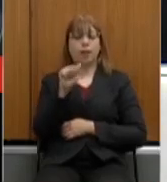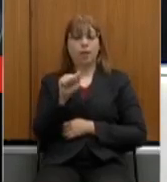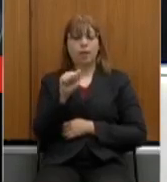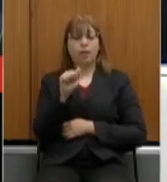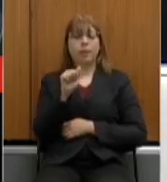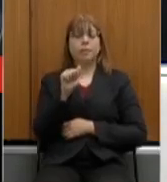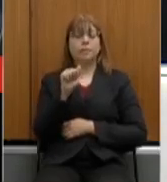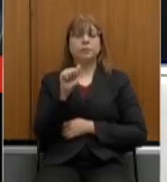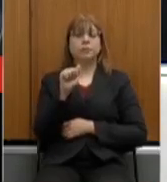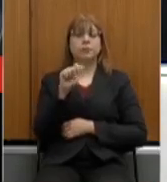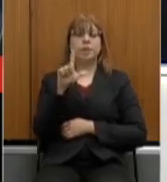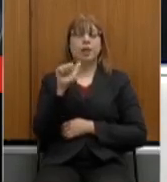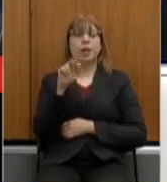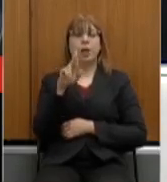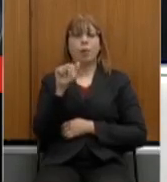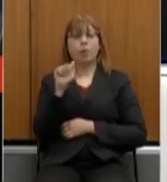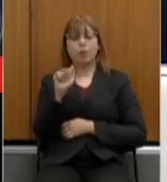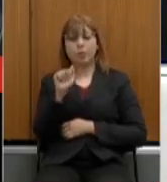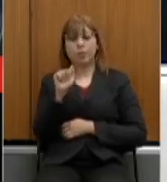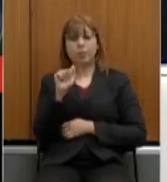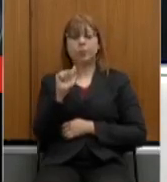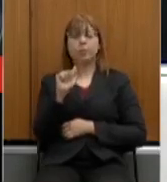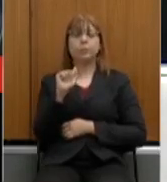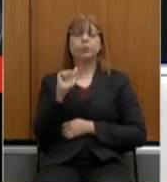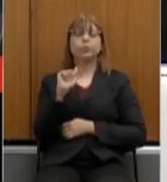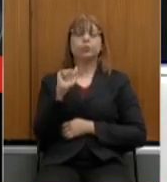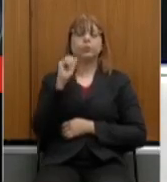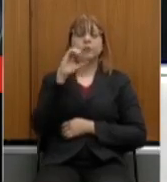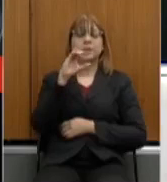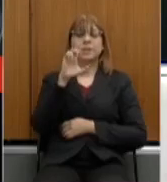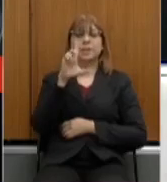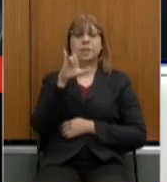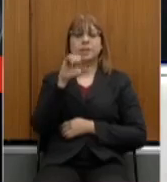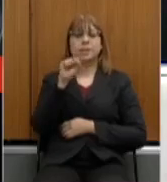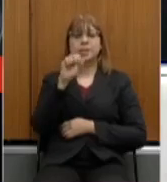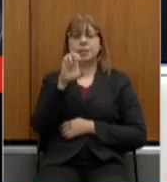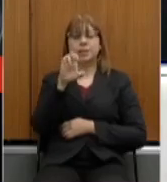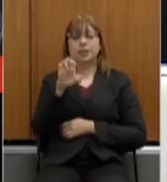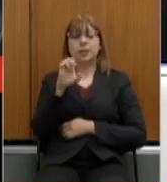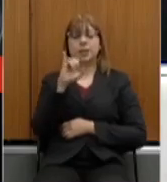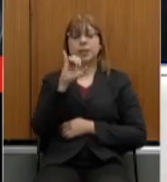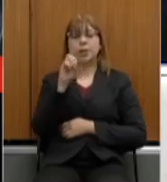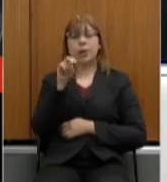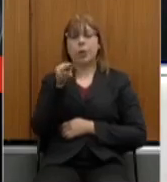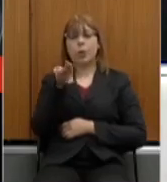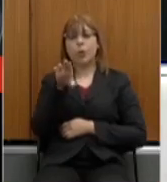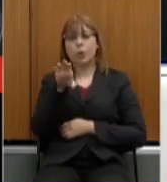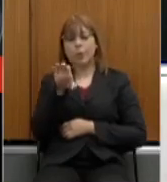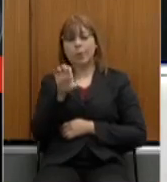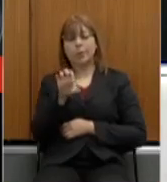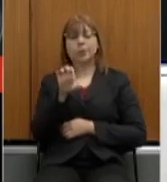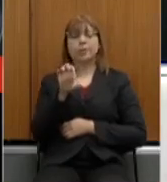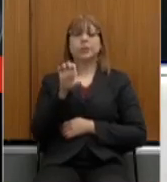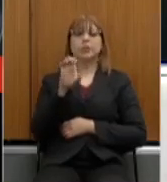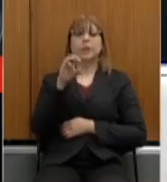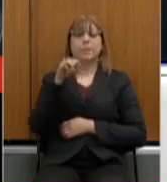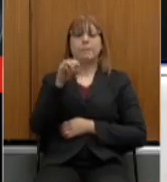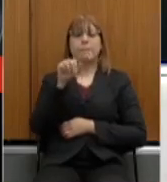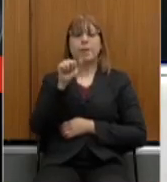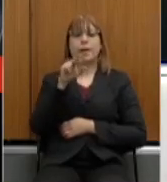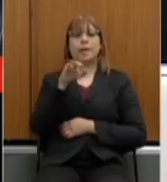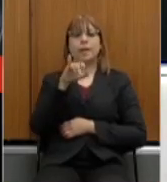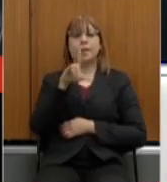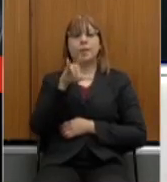deputada Laura Serrano deputada Celise Laviola deputada Ione Pinheiro deputada Marília